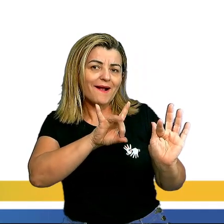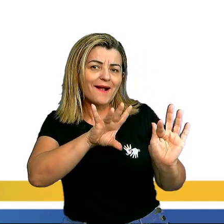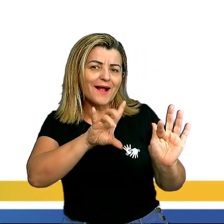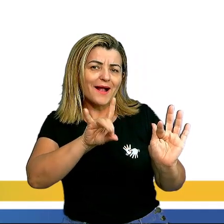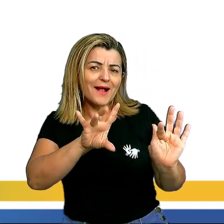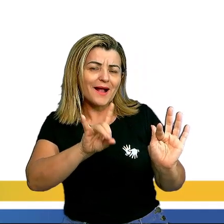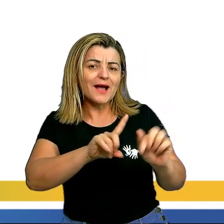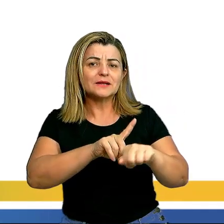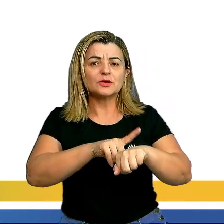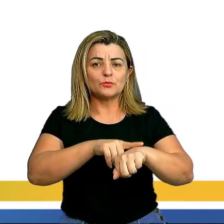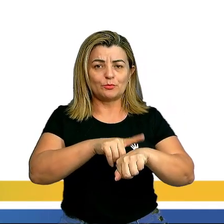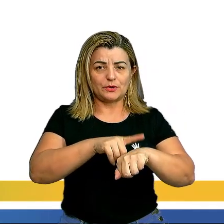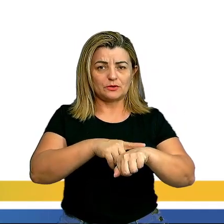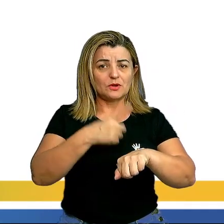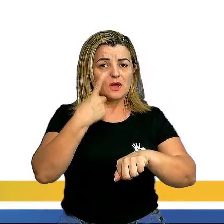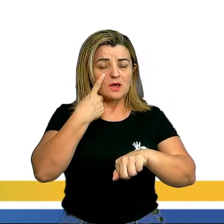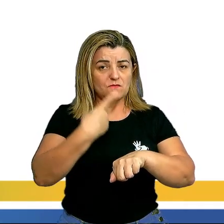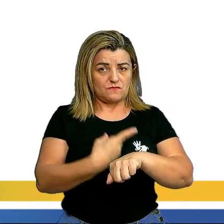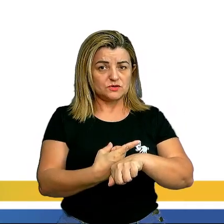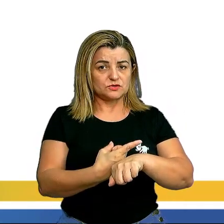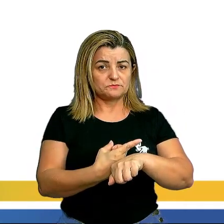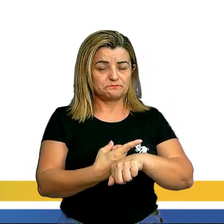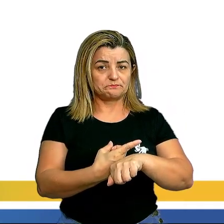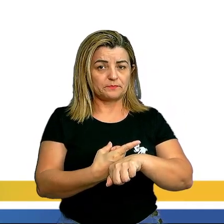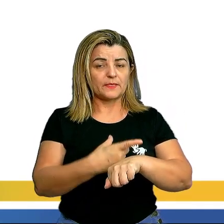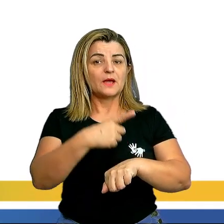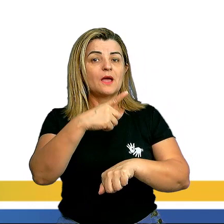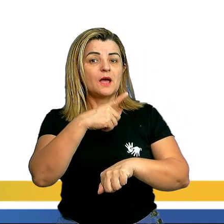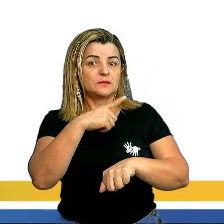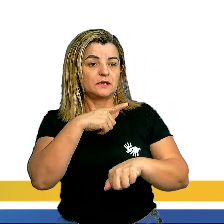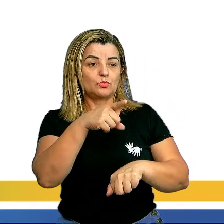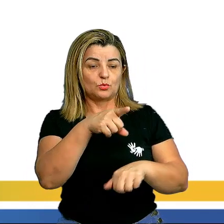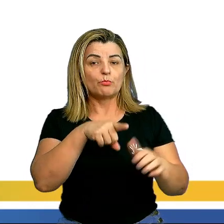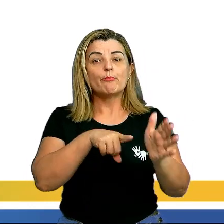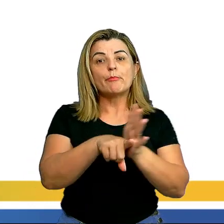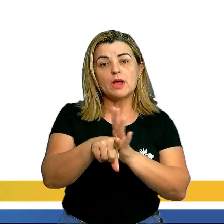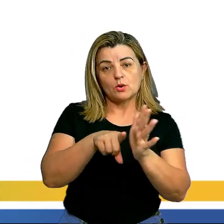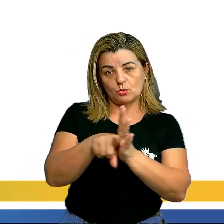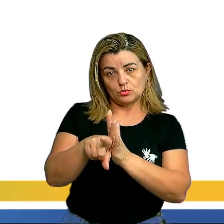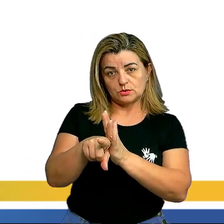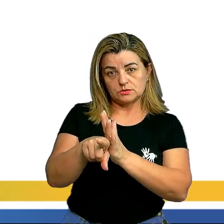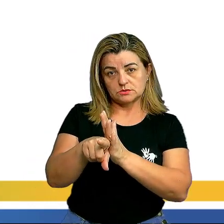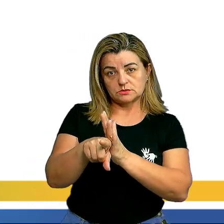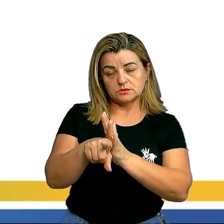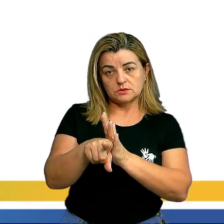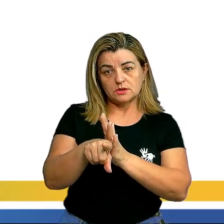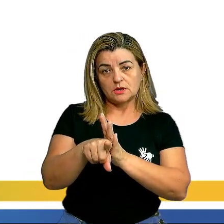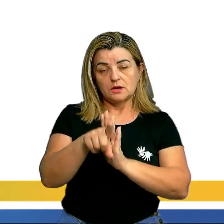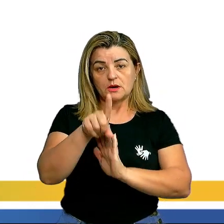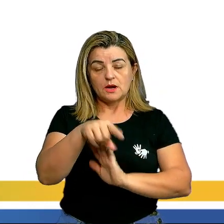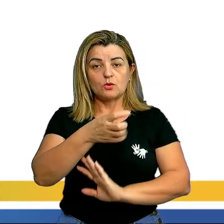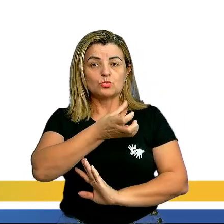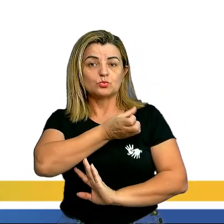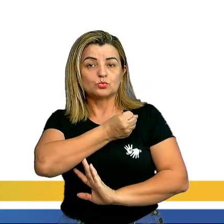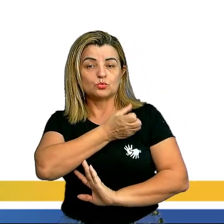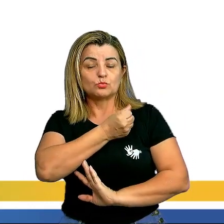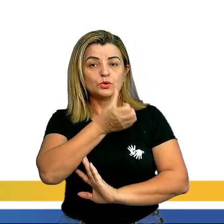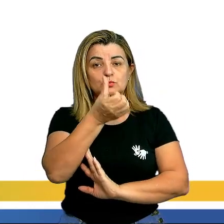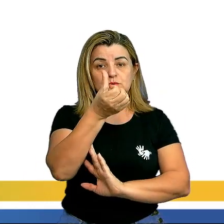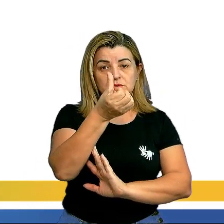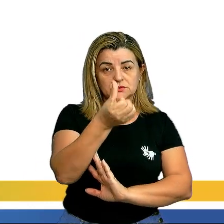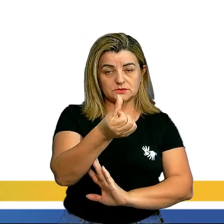Então vejamos aí. Temos aí uma questão. Essa questão aí é a questão de número 6.